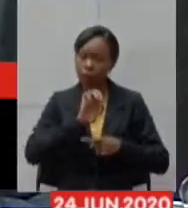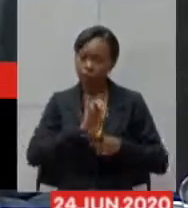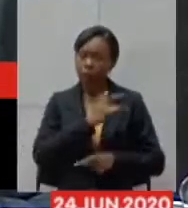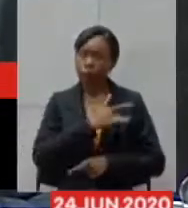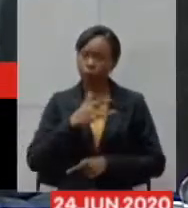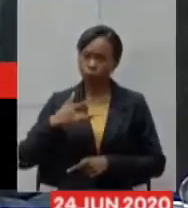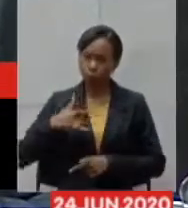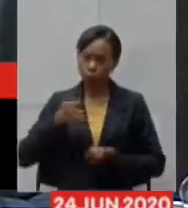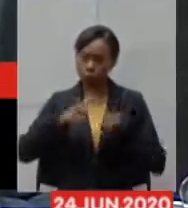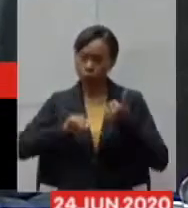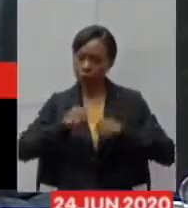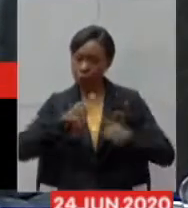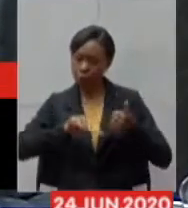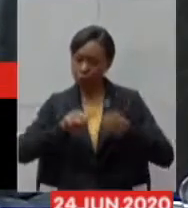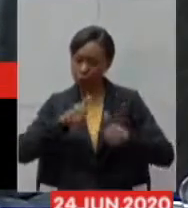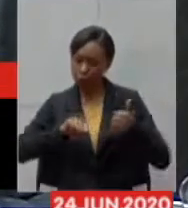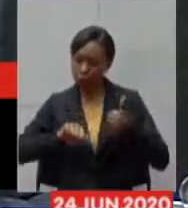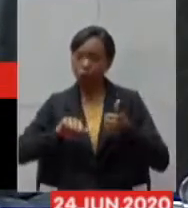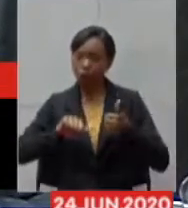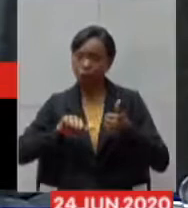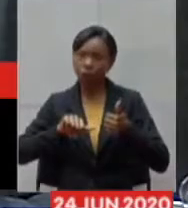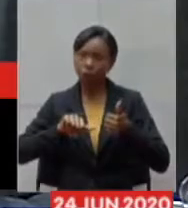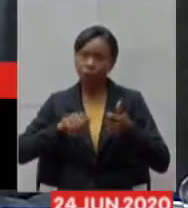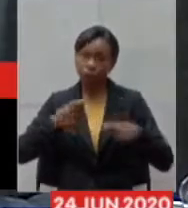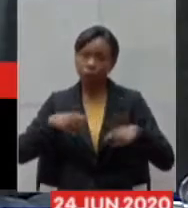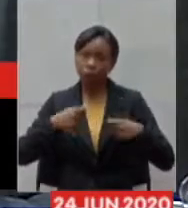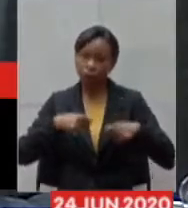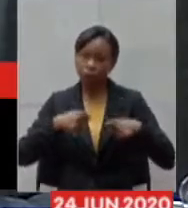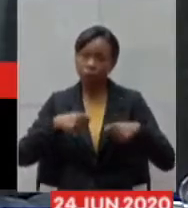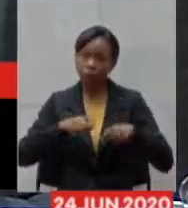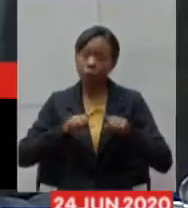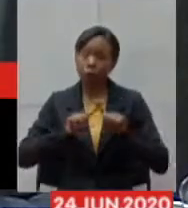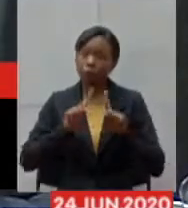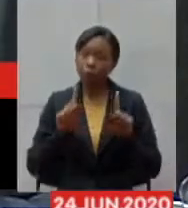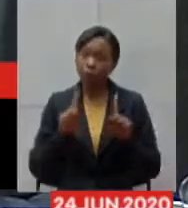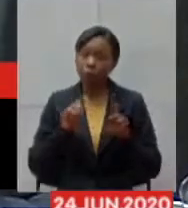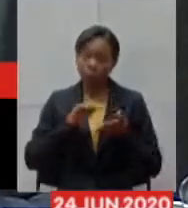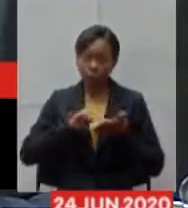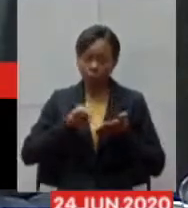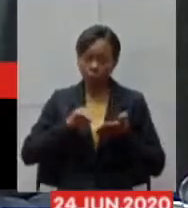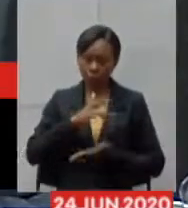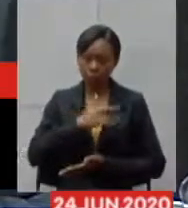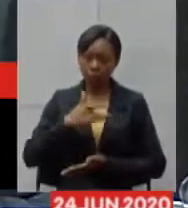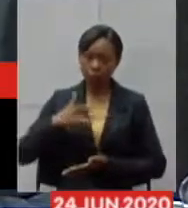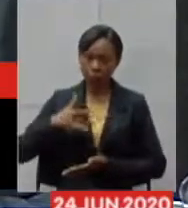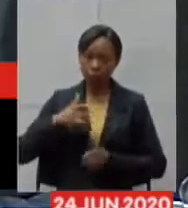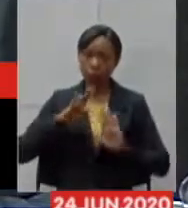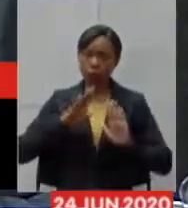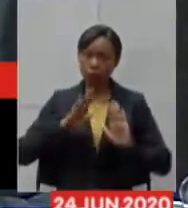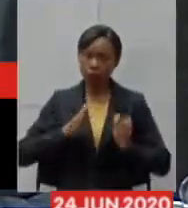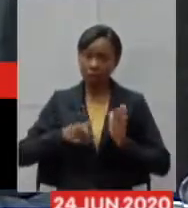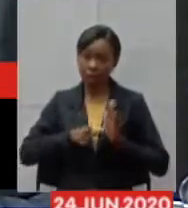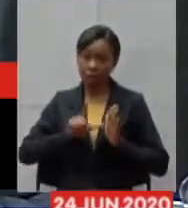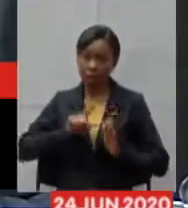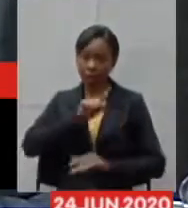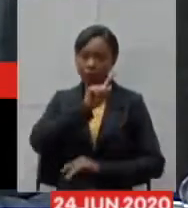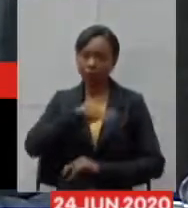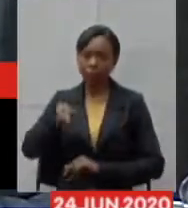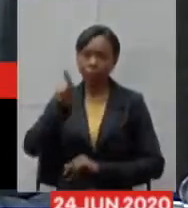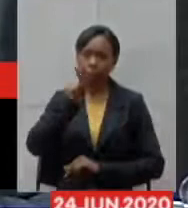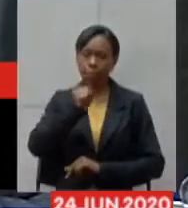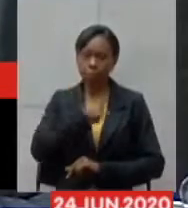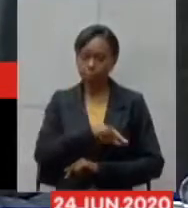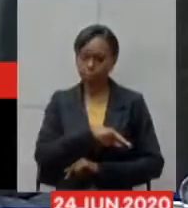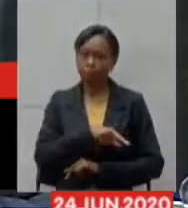novamente seguir o trâmite técnico mas efetivamente a Secretaria já havia feito a aprovação já havia a